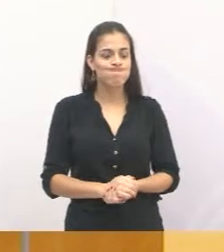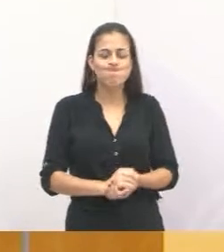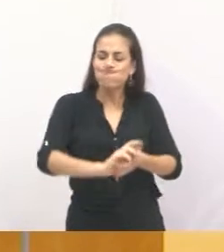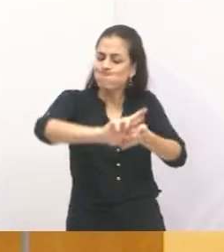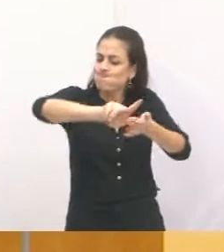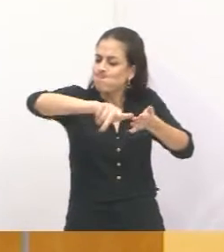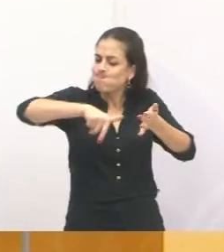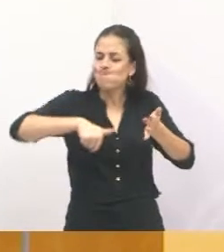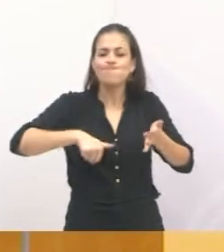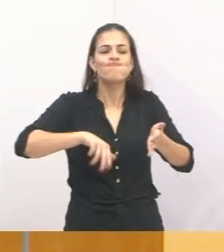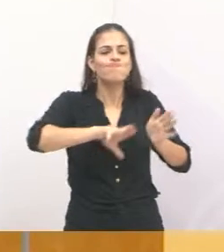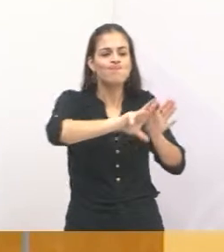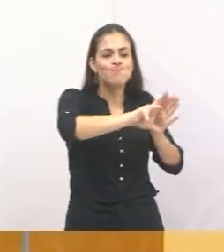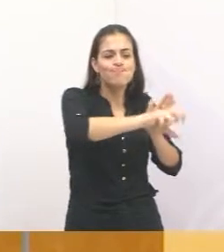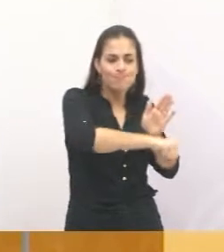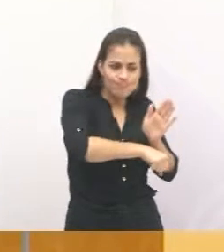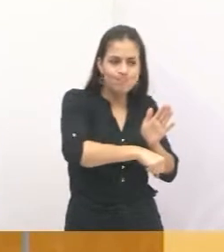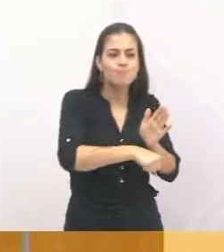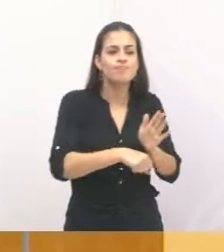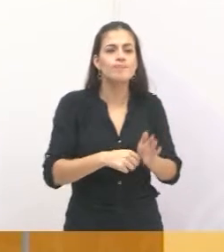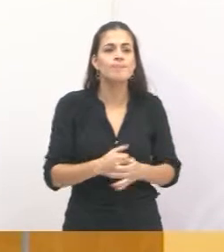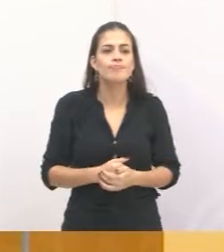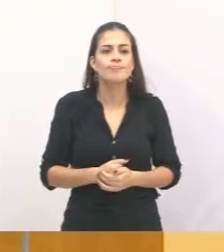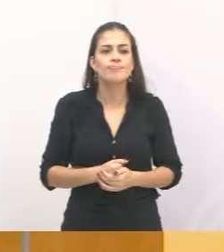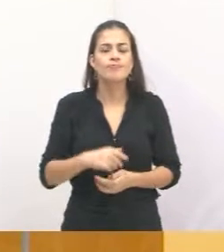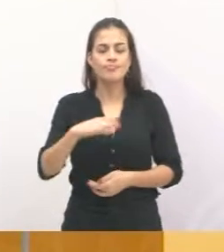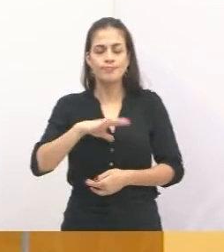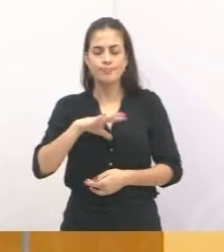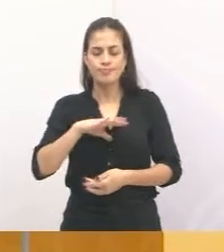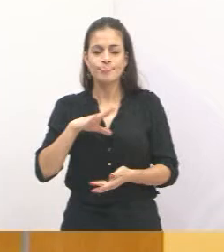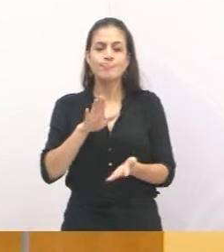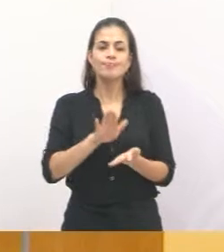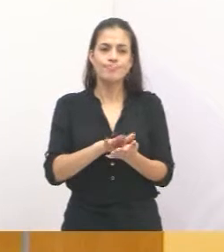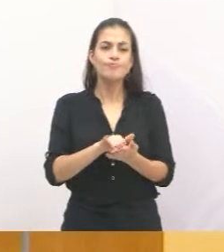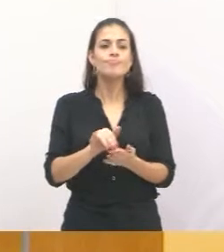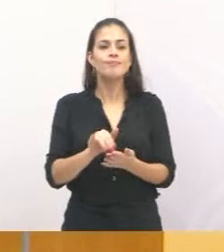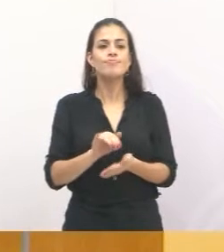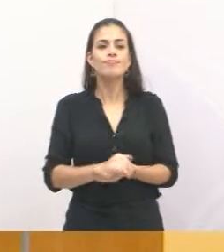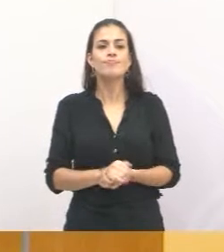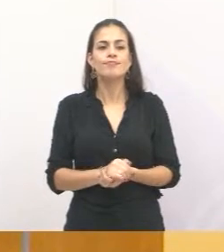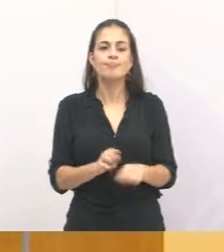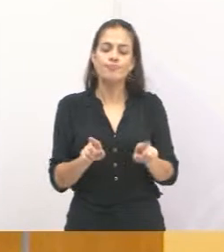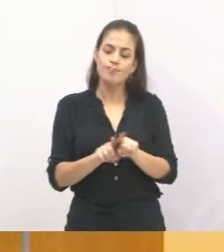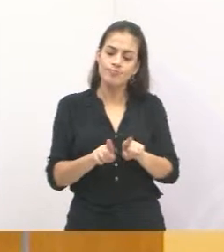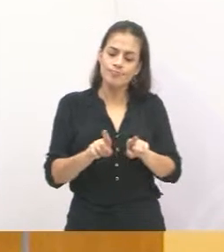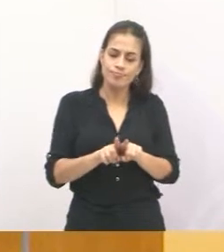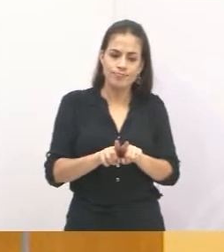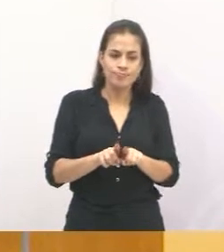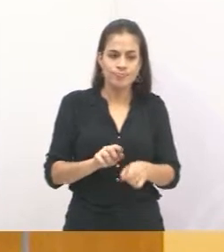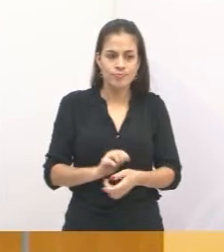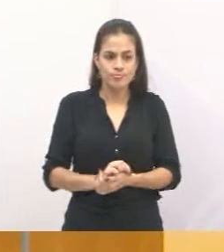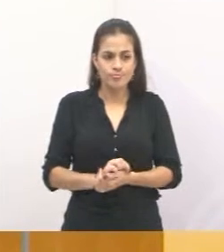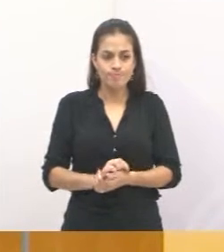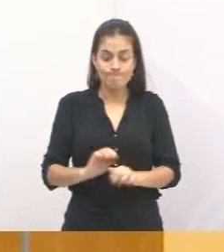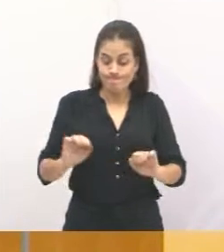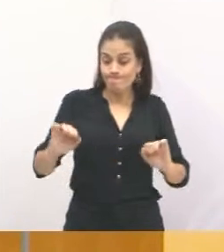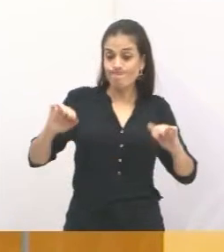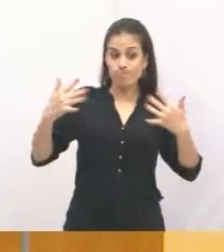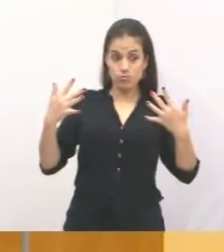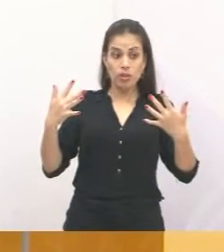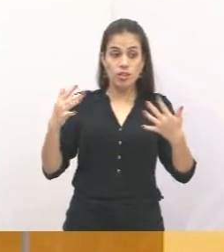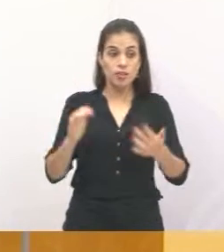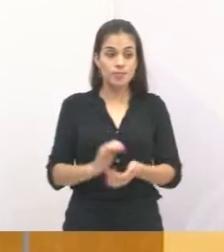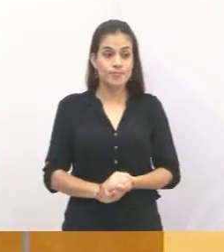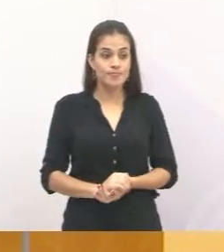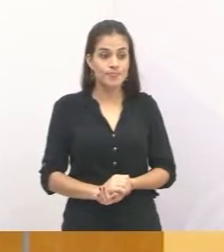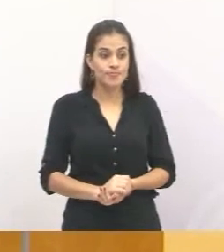vários furtos na cidade de Jacareí também e isso tem nos deixado assustados com